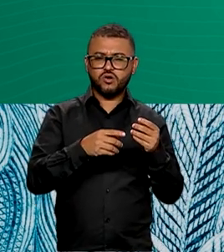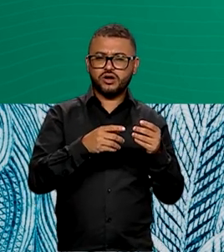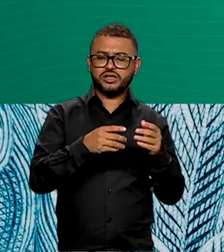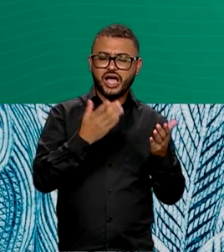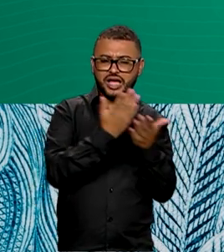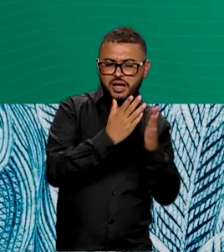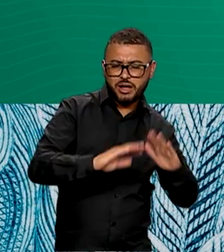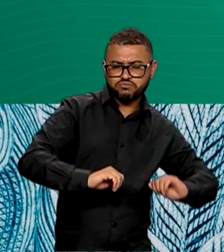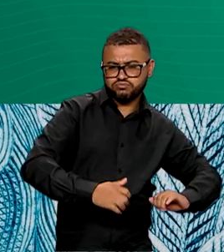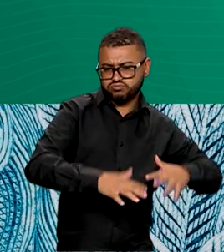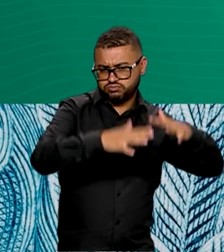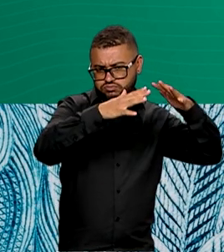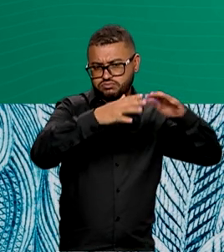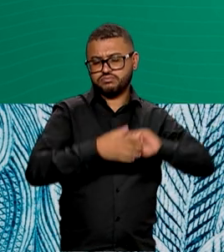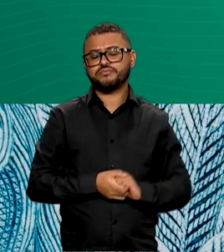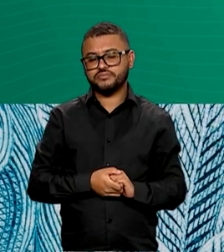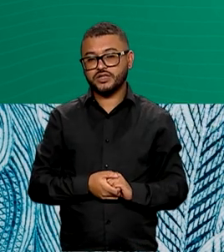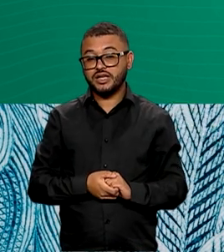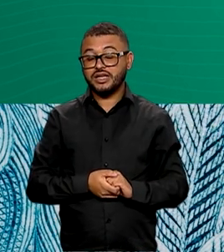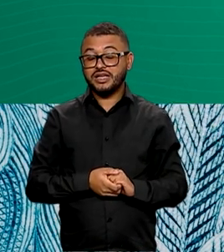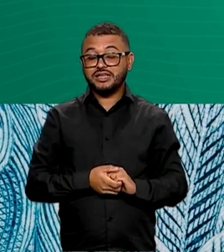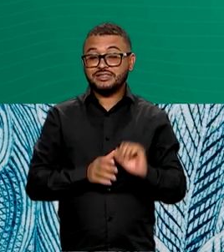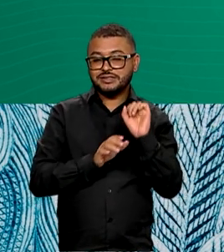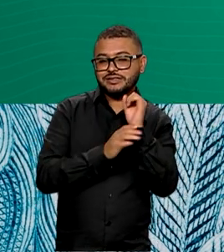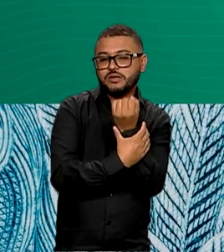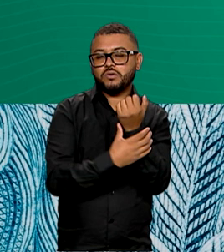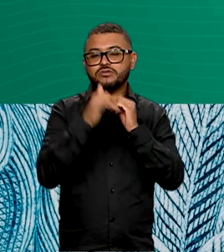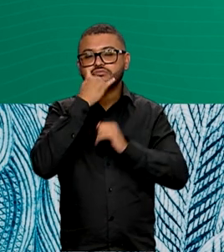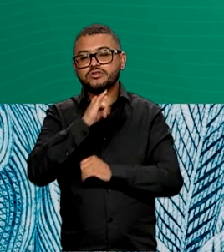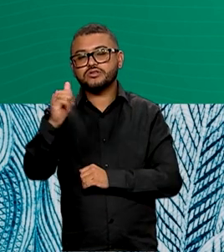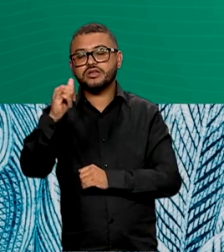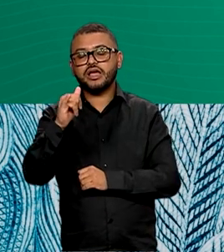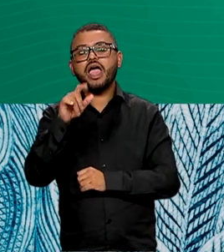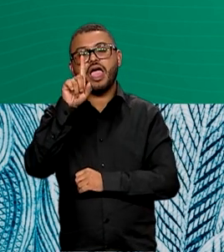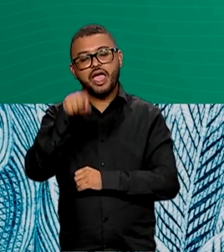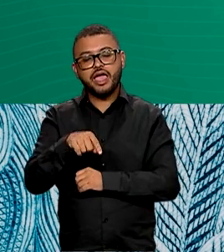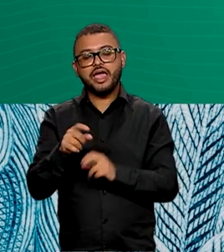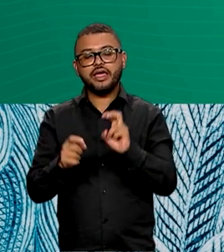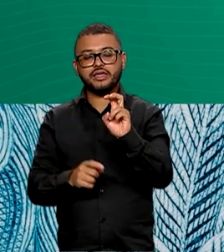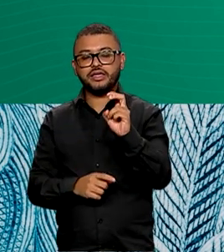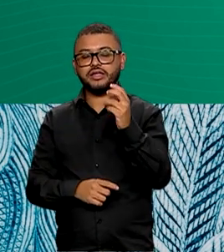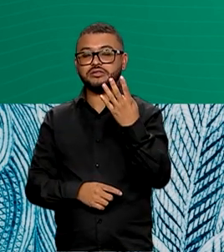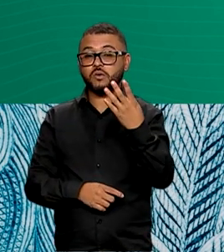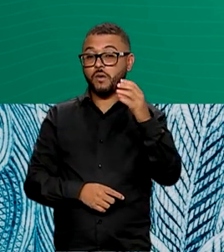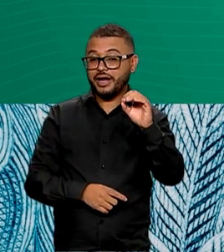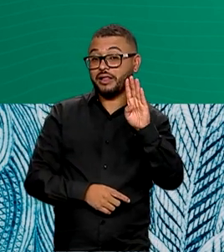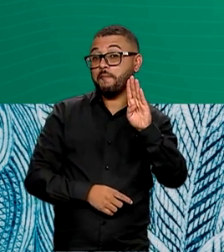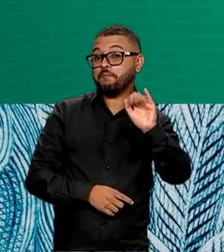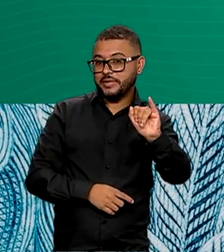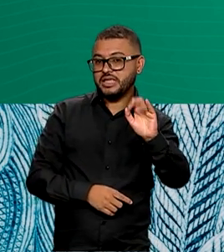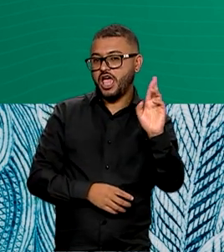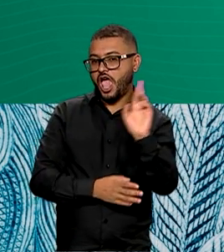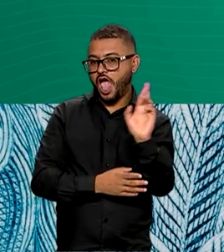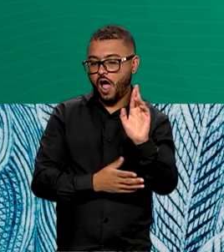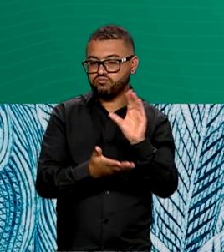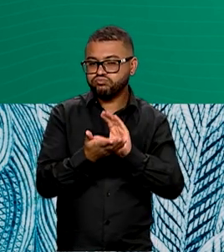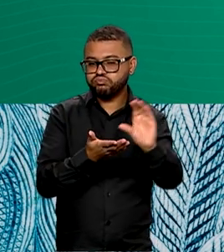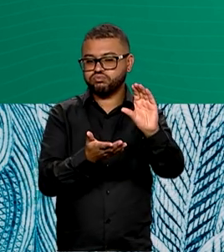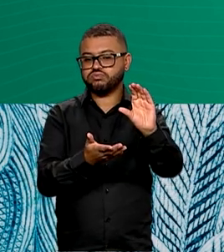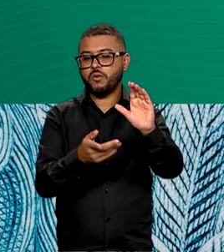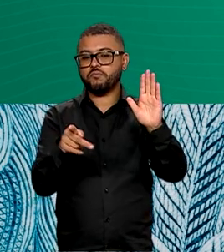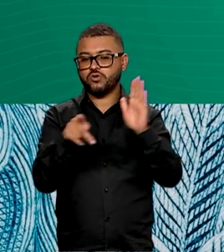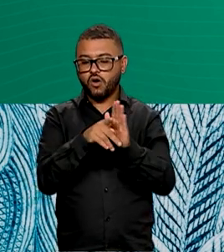a enchentes. Para a transição e segurança energética, são R$ 540 bilhões que vão universalizar o